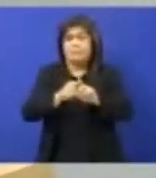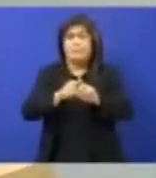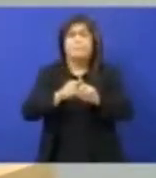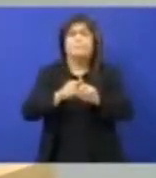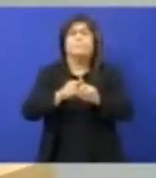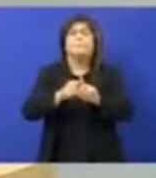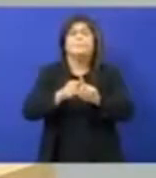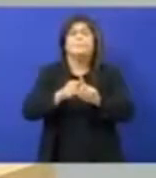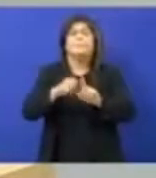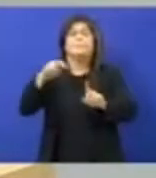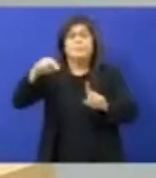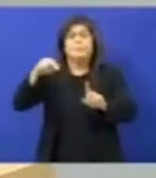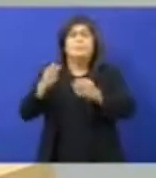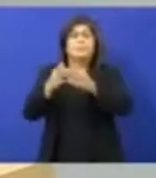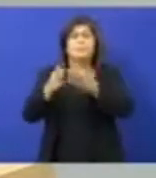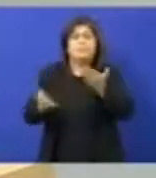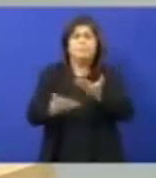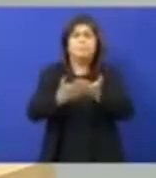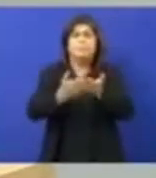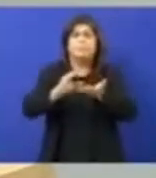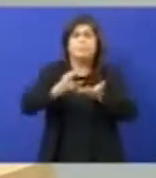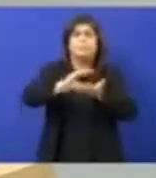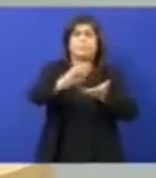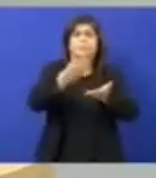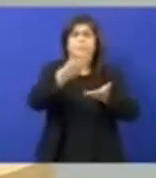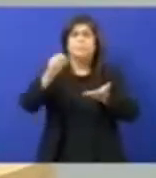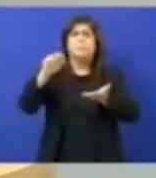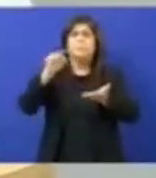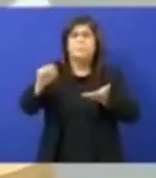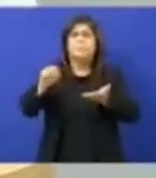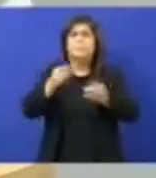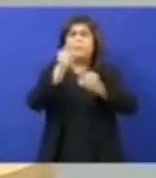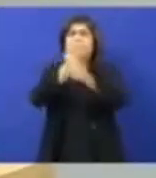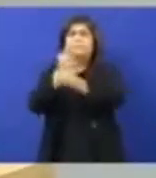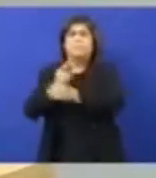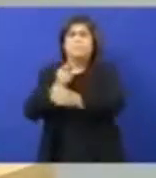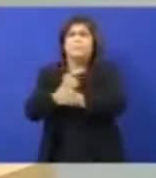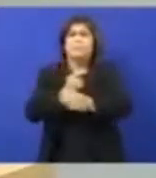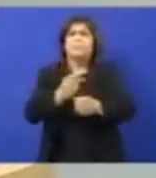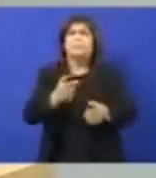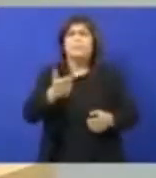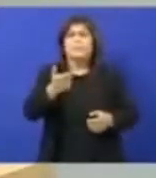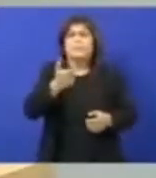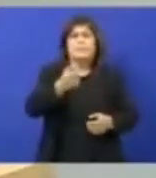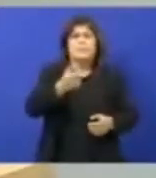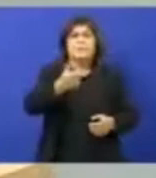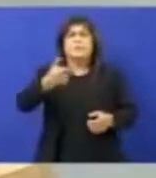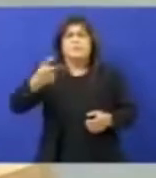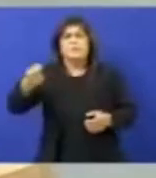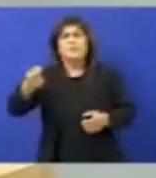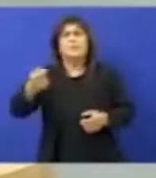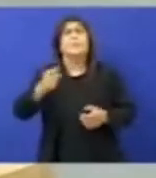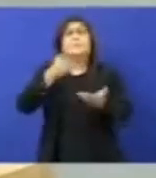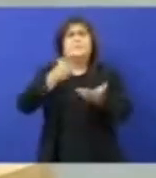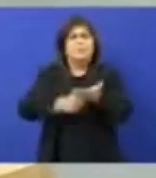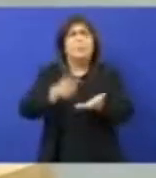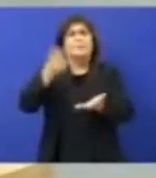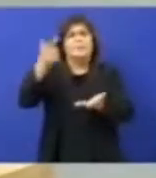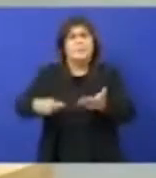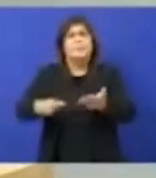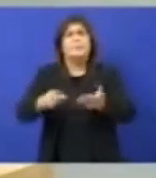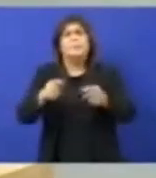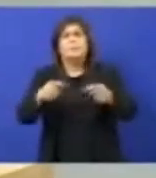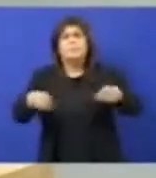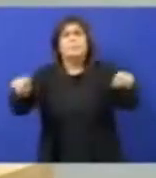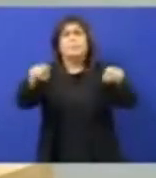de emendas parlamentares, 300 mil reais para a reforma. Em 2020, ratificamos o nosso compromisso com a Escola João Norberto,